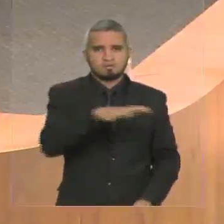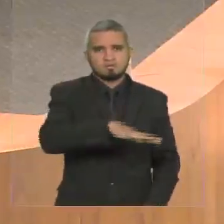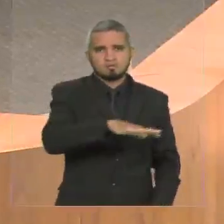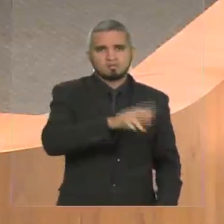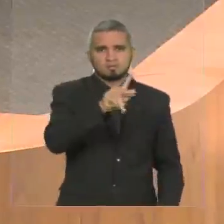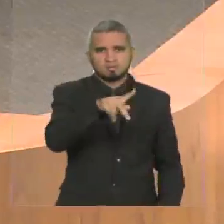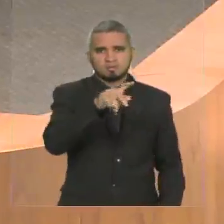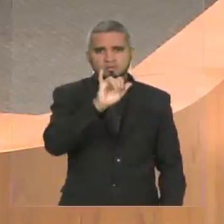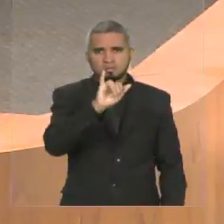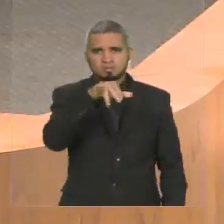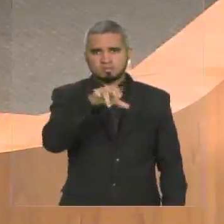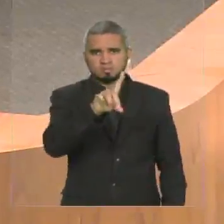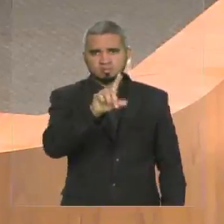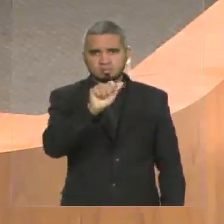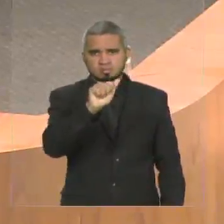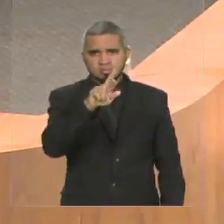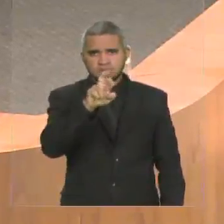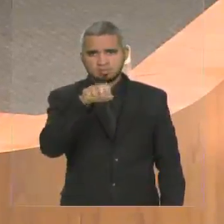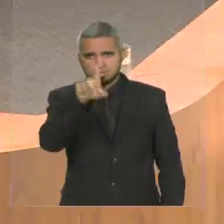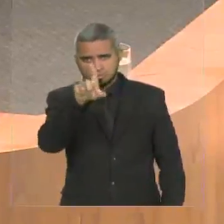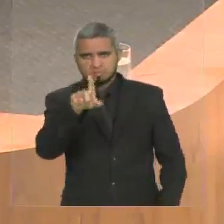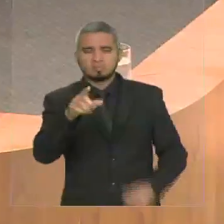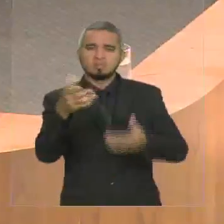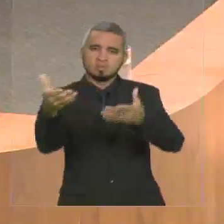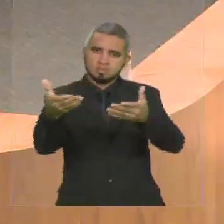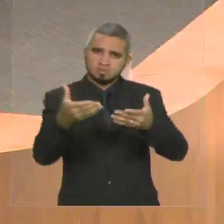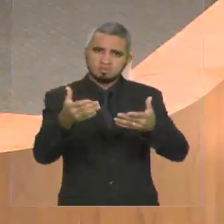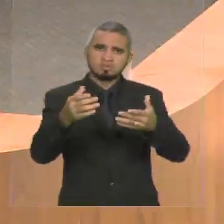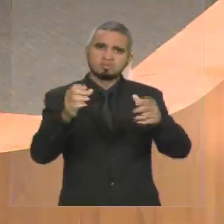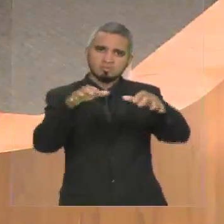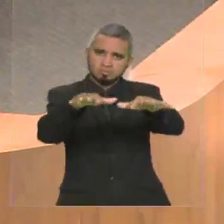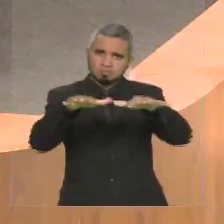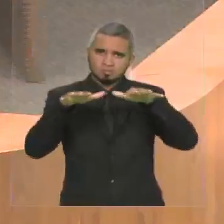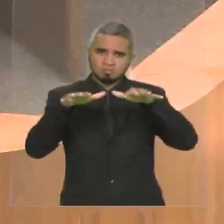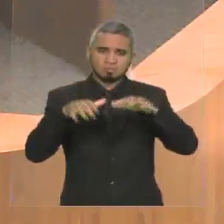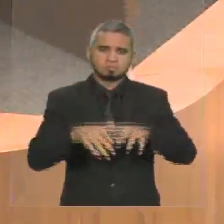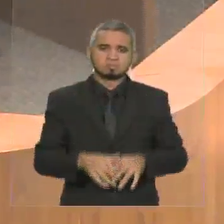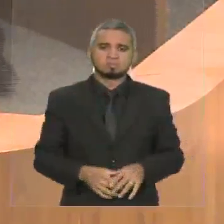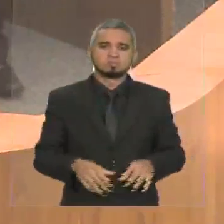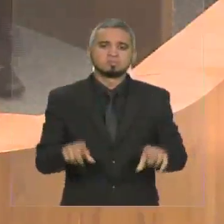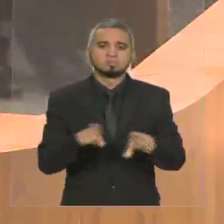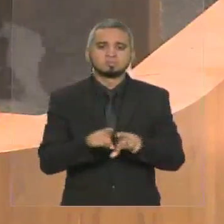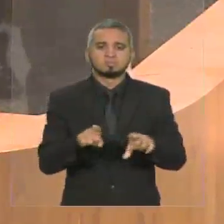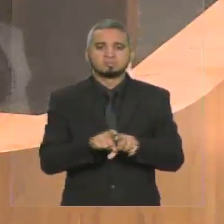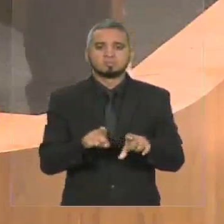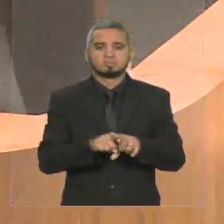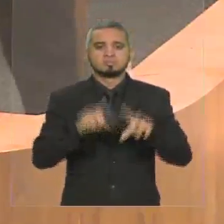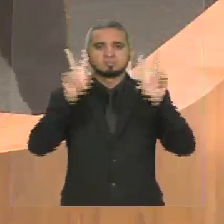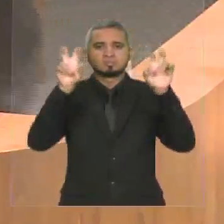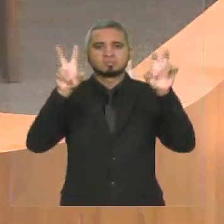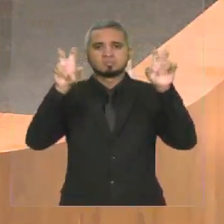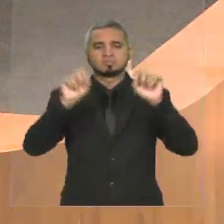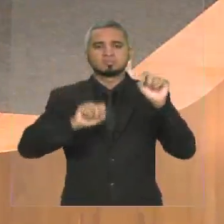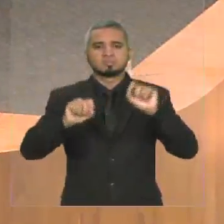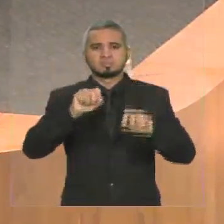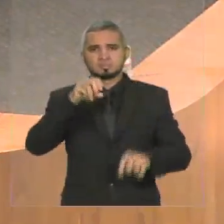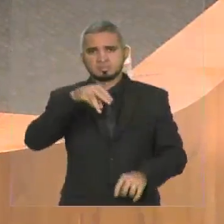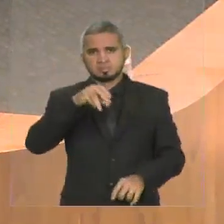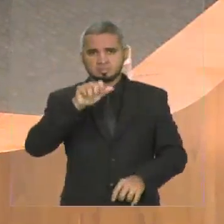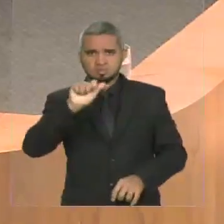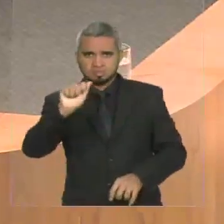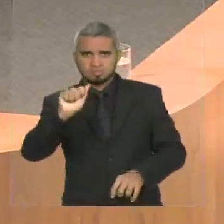outras ações para a região. Tem a questão da ampliação da MA que liga Pindaré a Santinês, que é